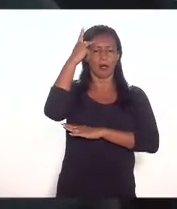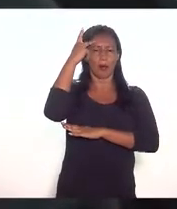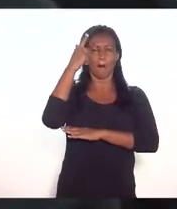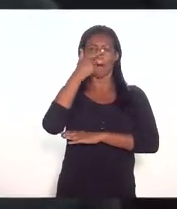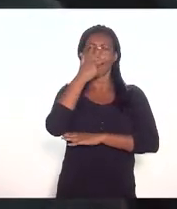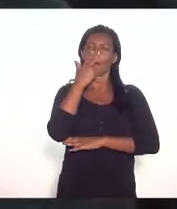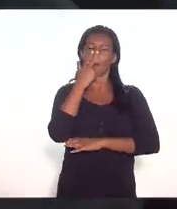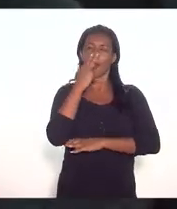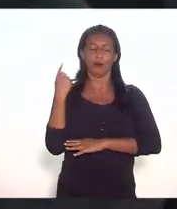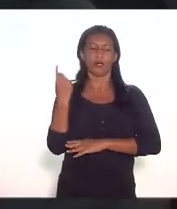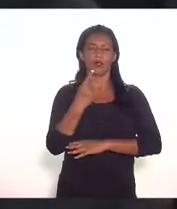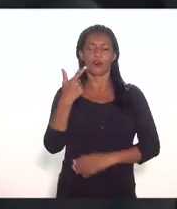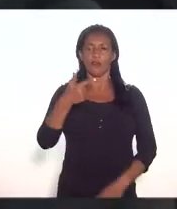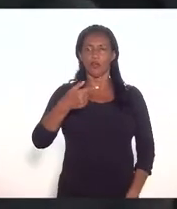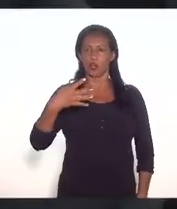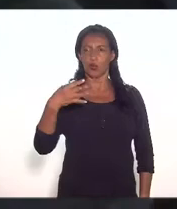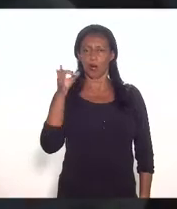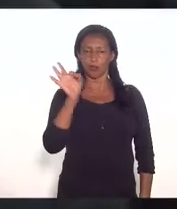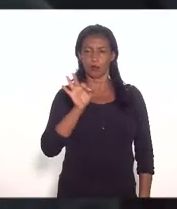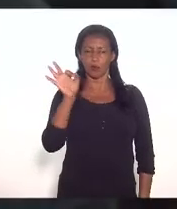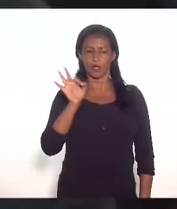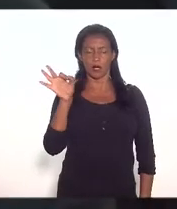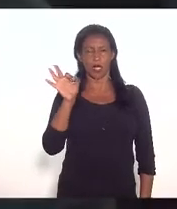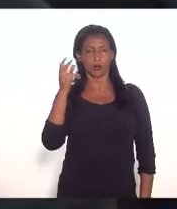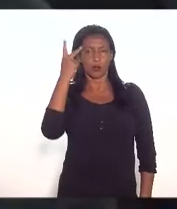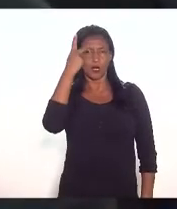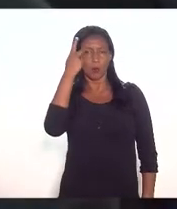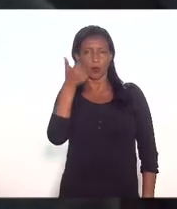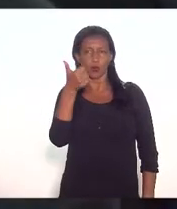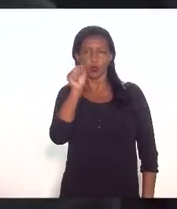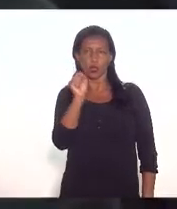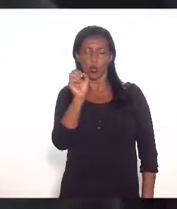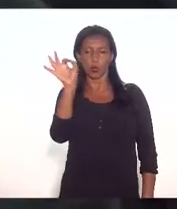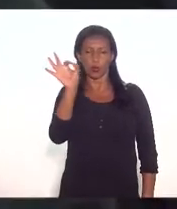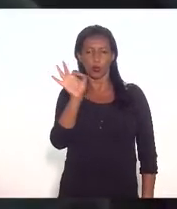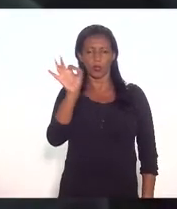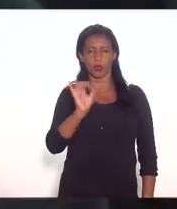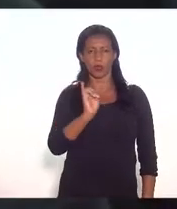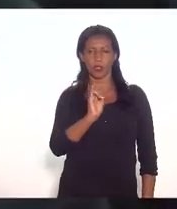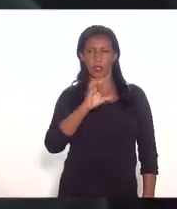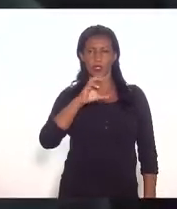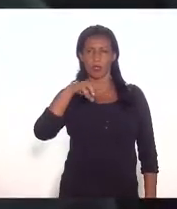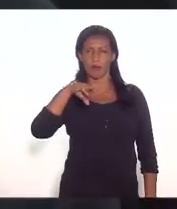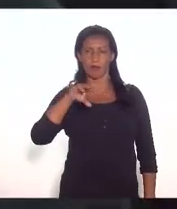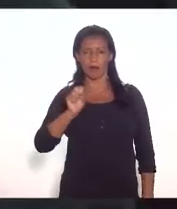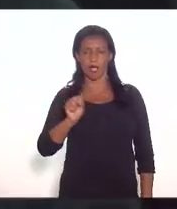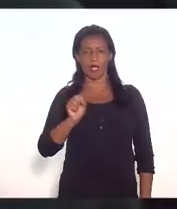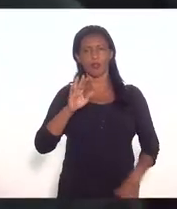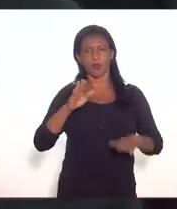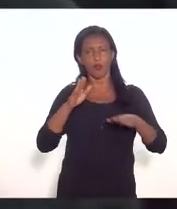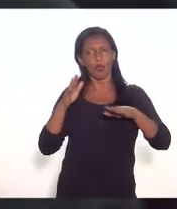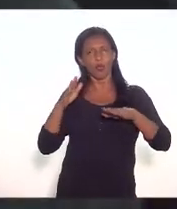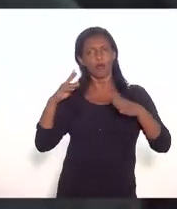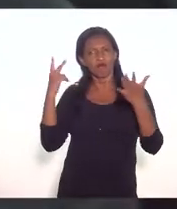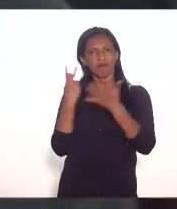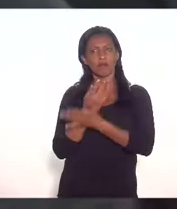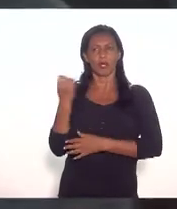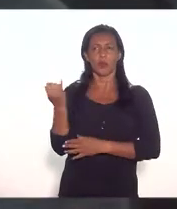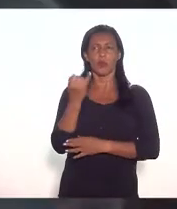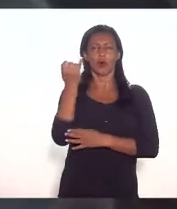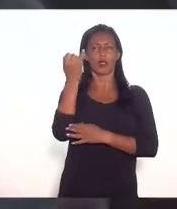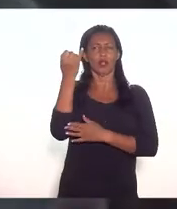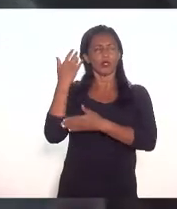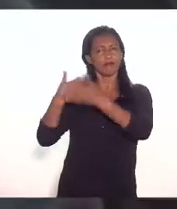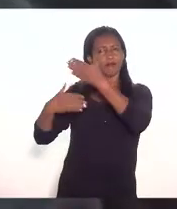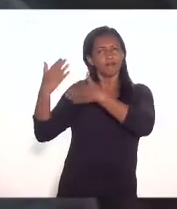24% São Paulo praticando 18% de alíquota mas foi um passo muito importante eu estou falando de algo de 18 anos